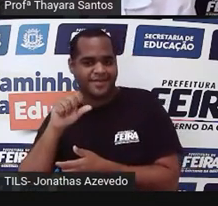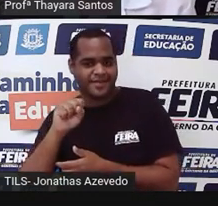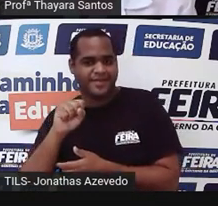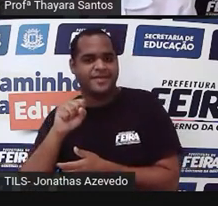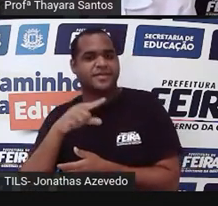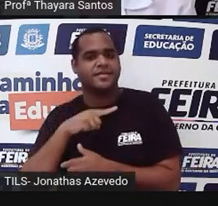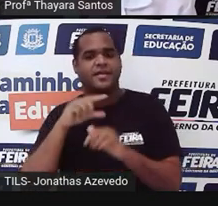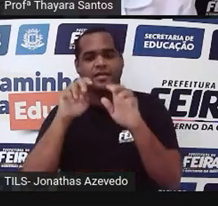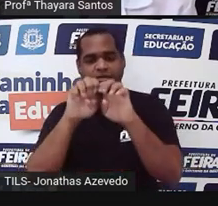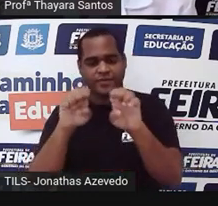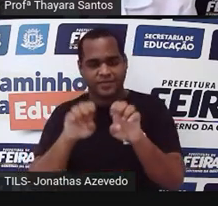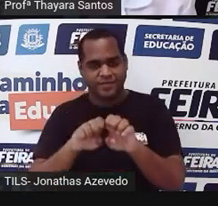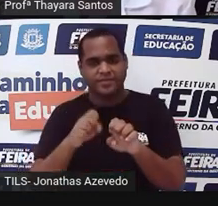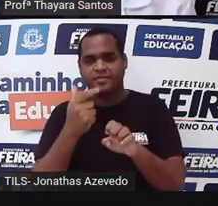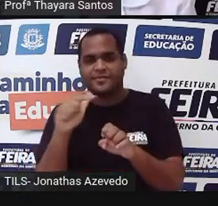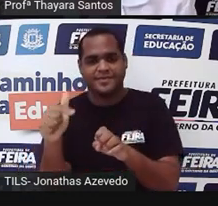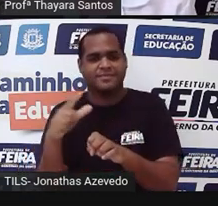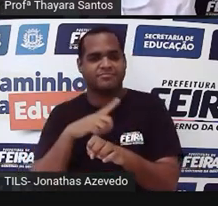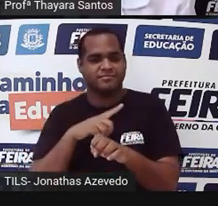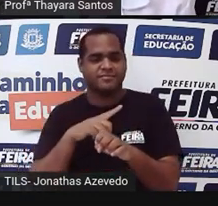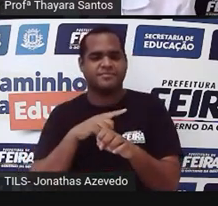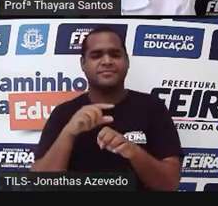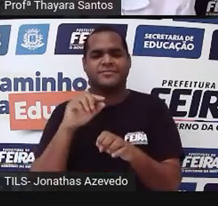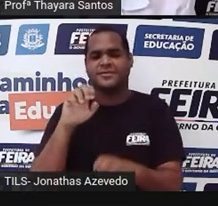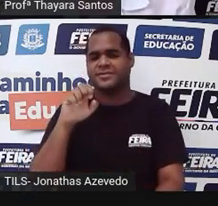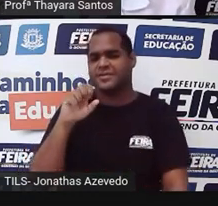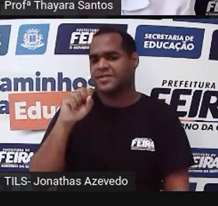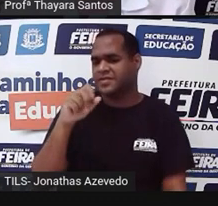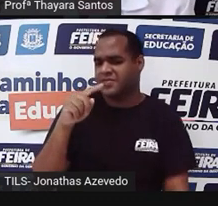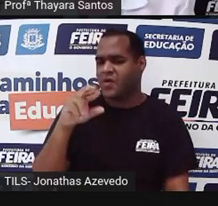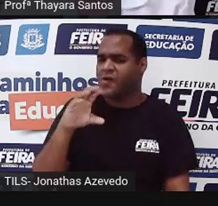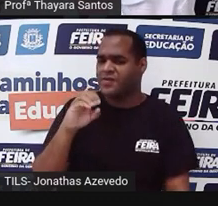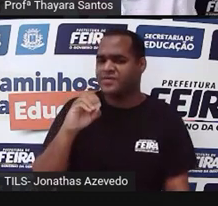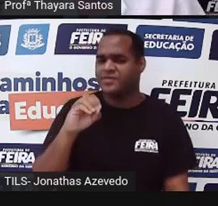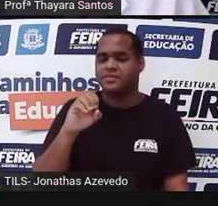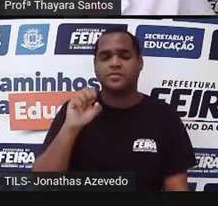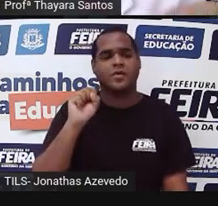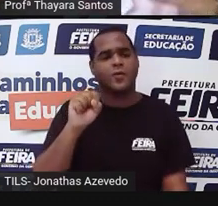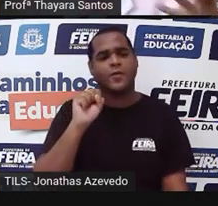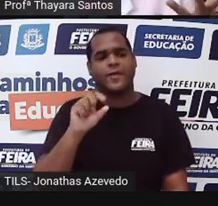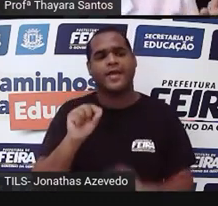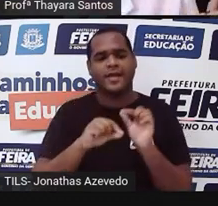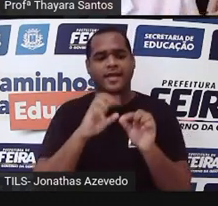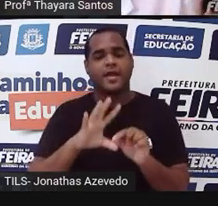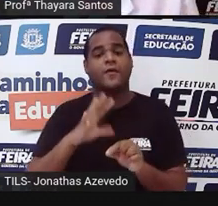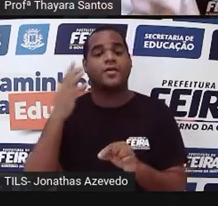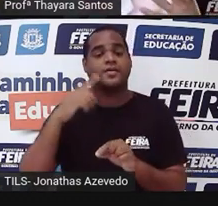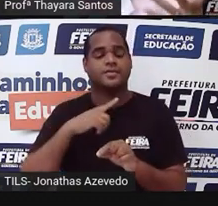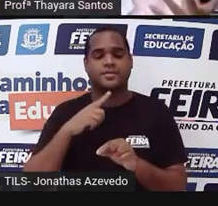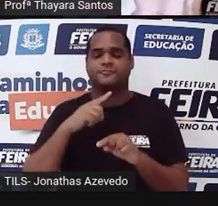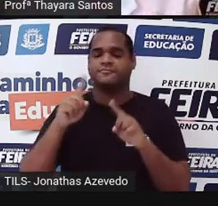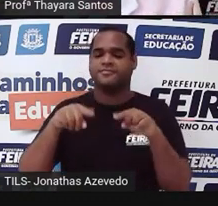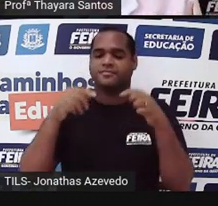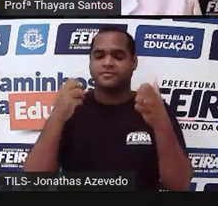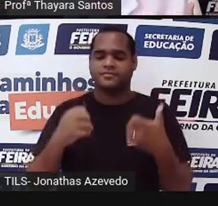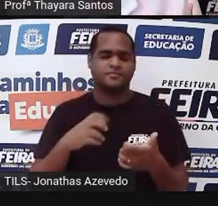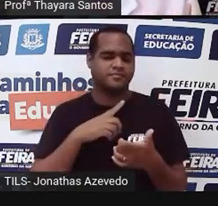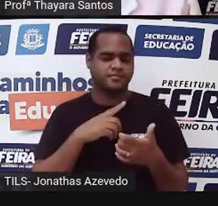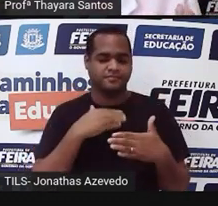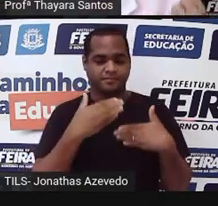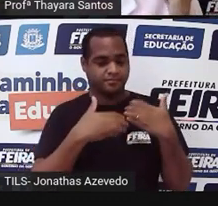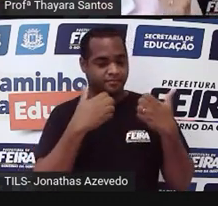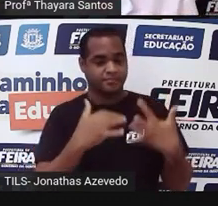estrutura daqui, não tem o esporófito. O que é que vai acontecer para essas plantas se reproduzirem? E agora sim vai entrar a